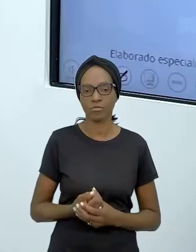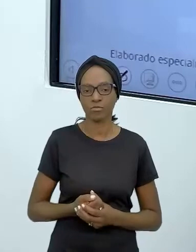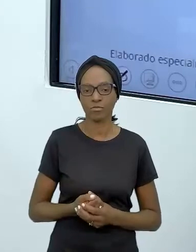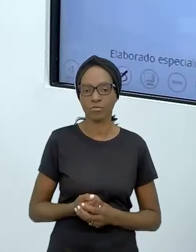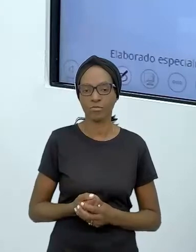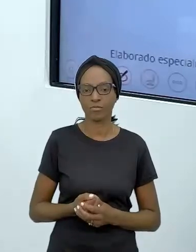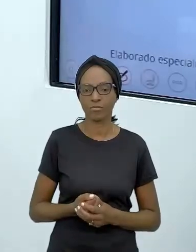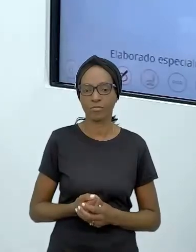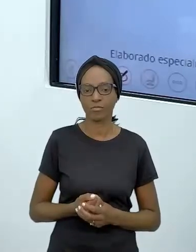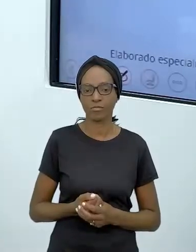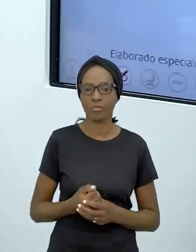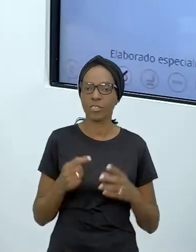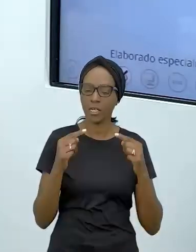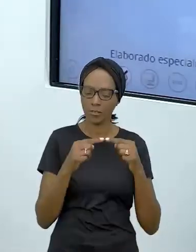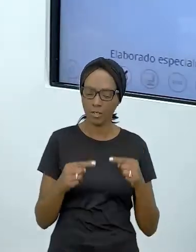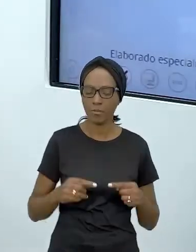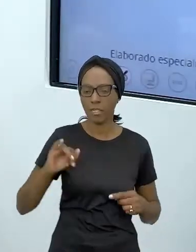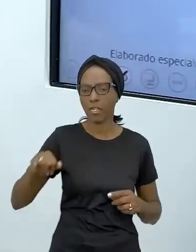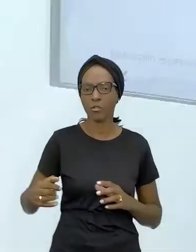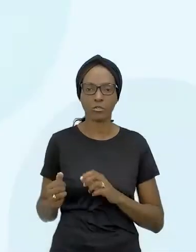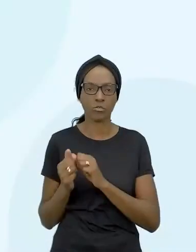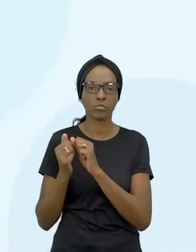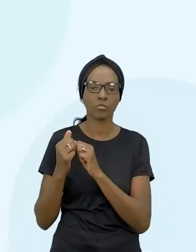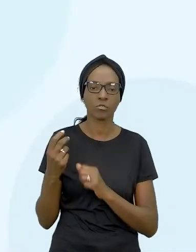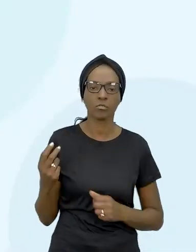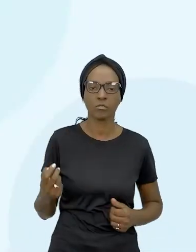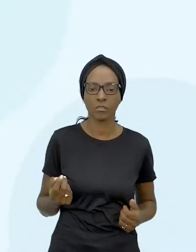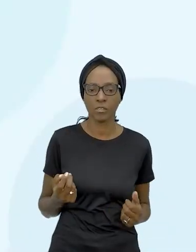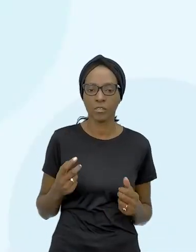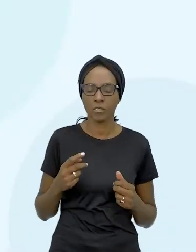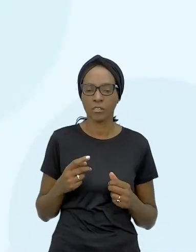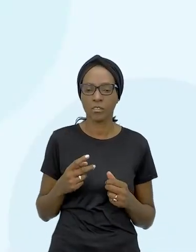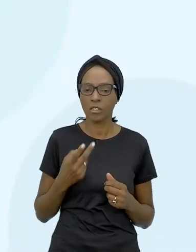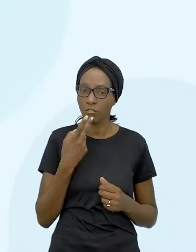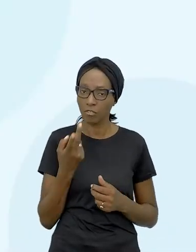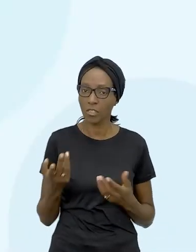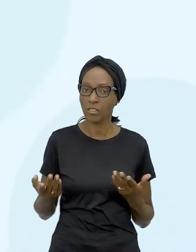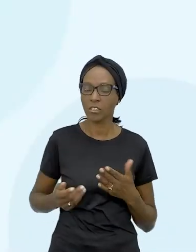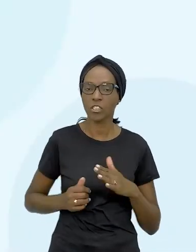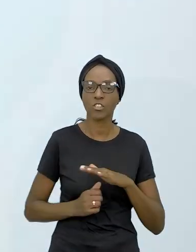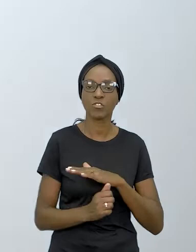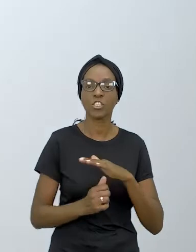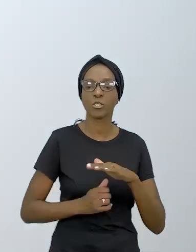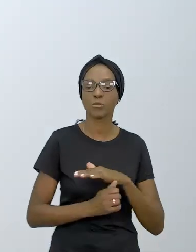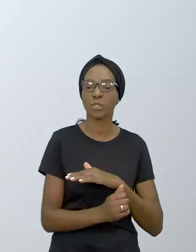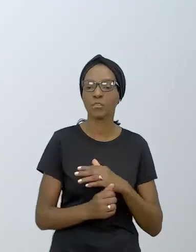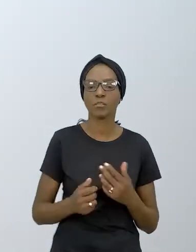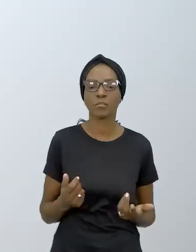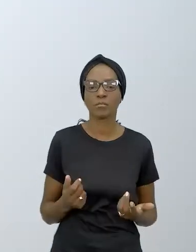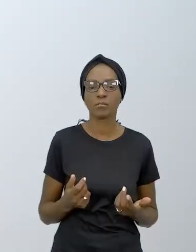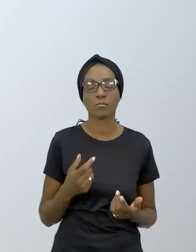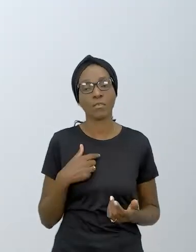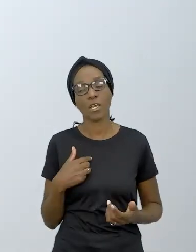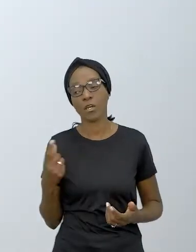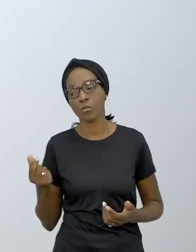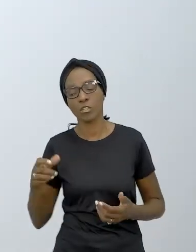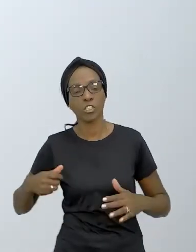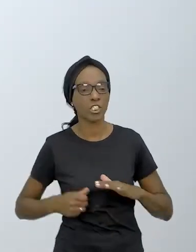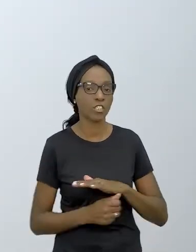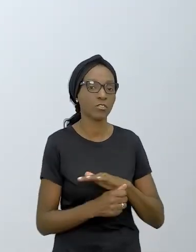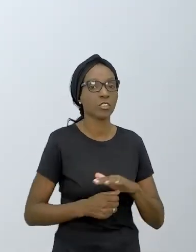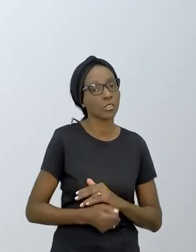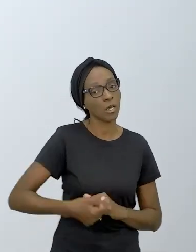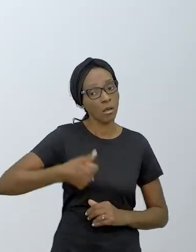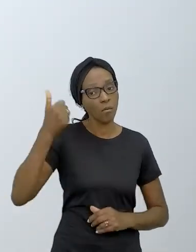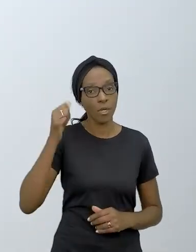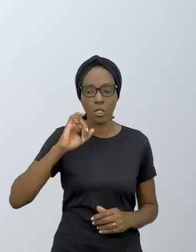e aí nós vamos aplicar os juros compostos como eu comecei a aula falando agora de investimento então se eu estou investindo é muito legal